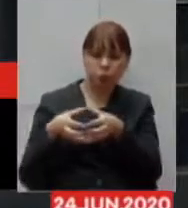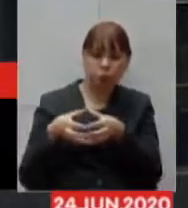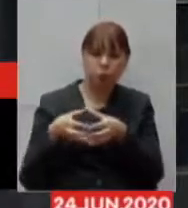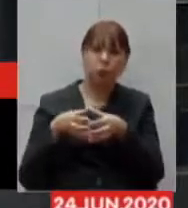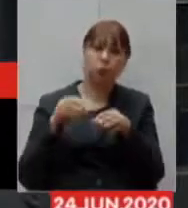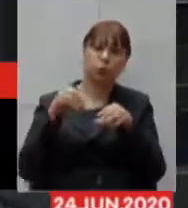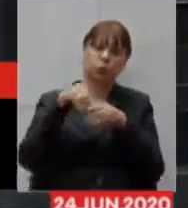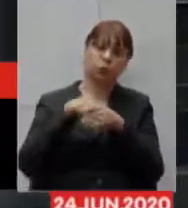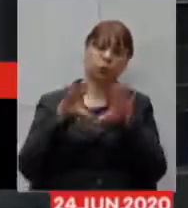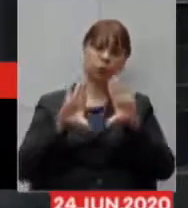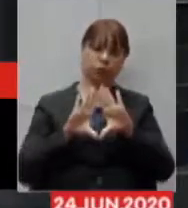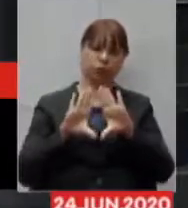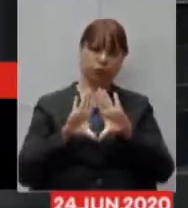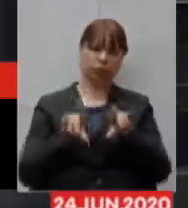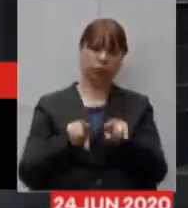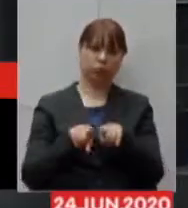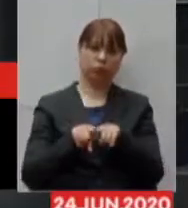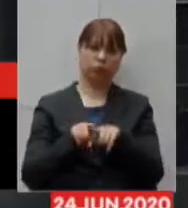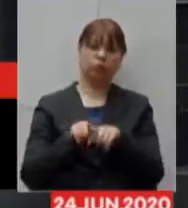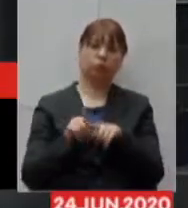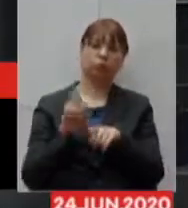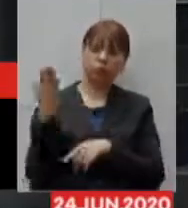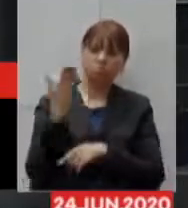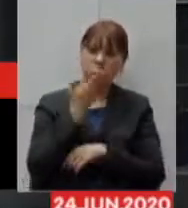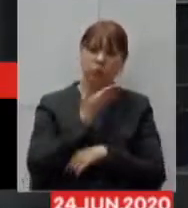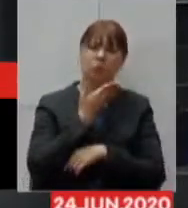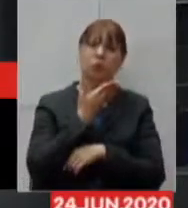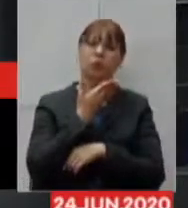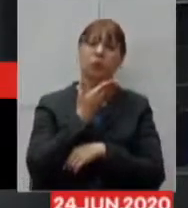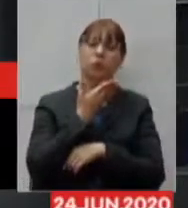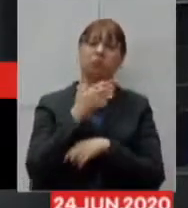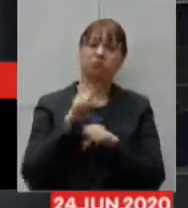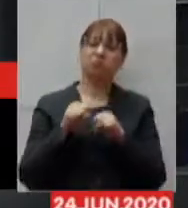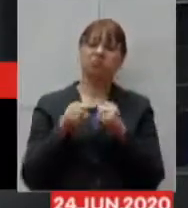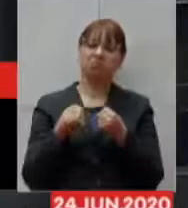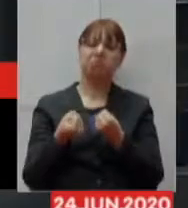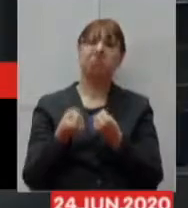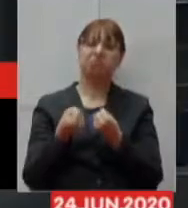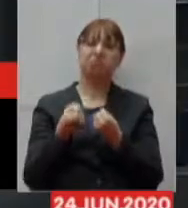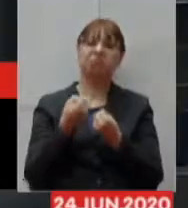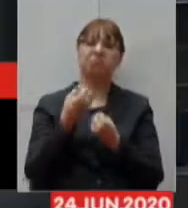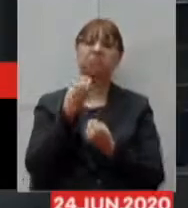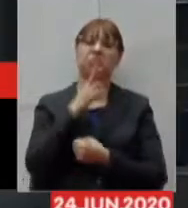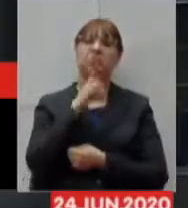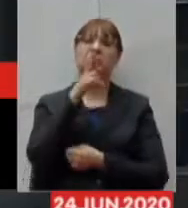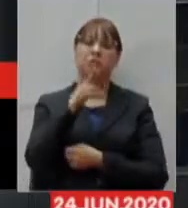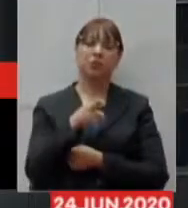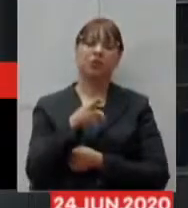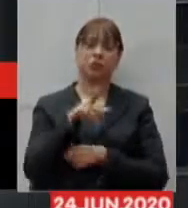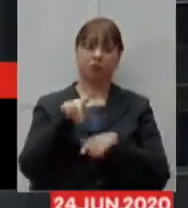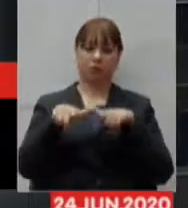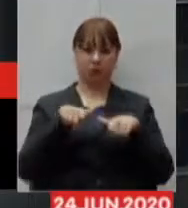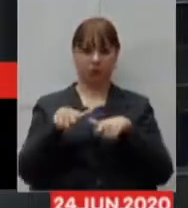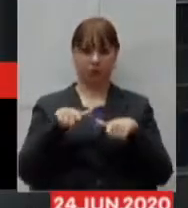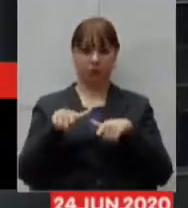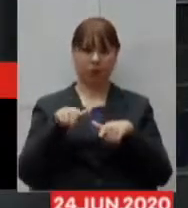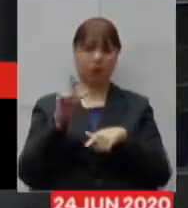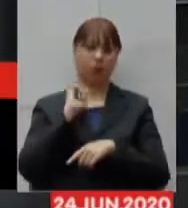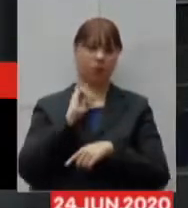a efetividade do trabalho do Estado de Minas Gerais no combate ao Covid.